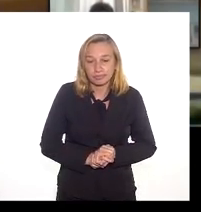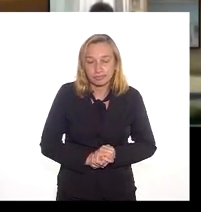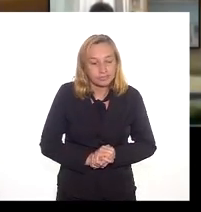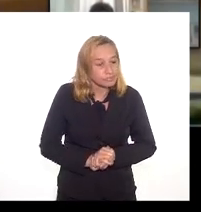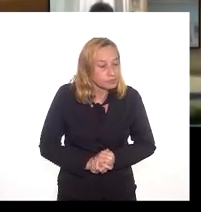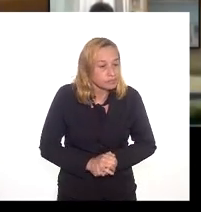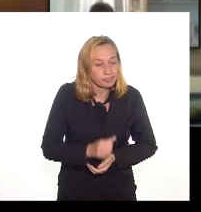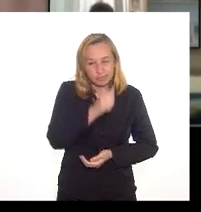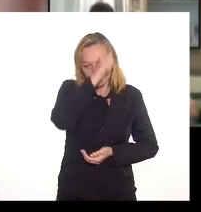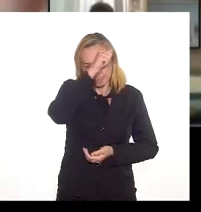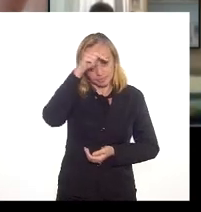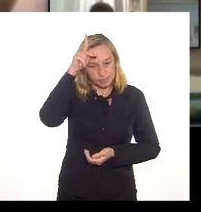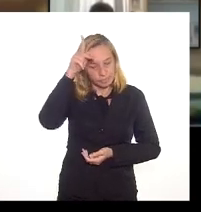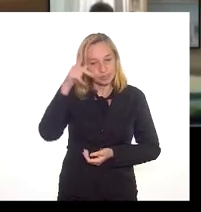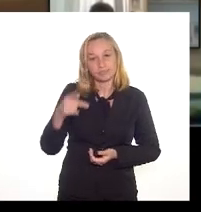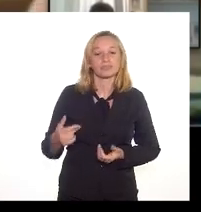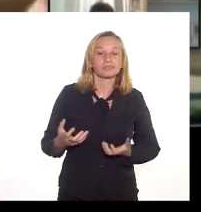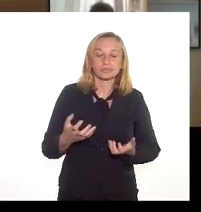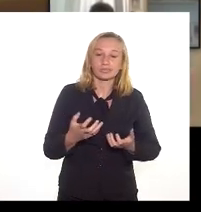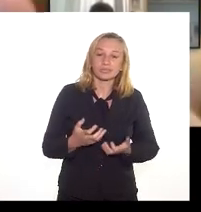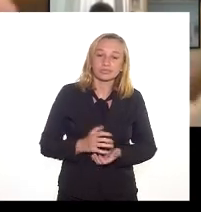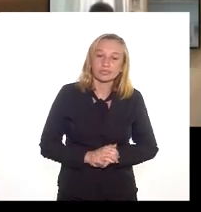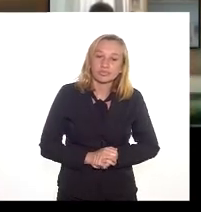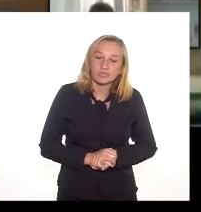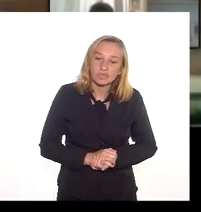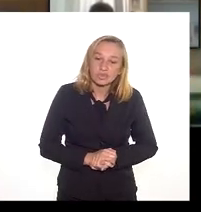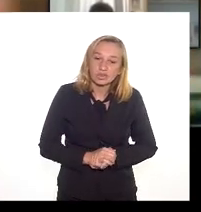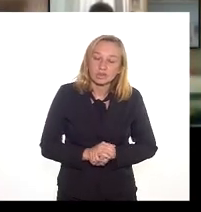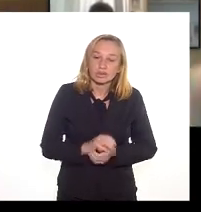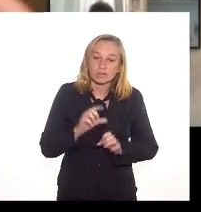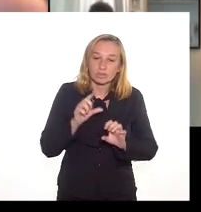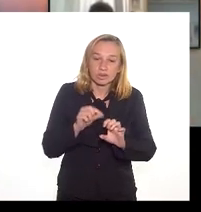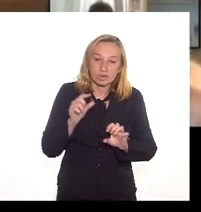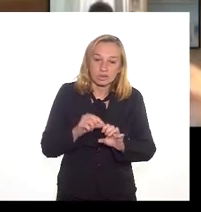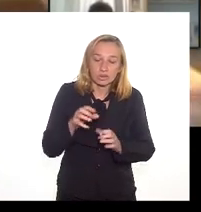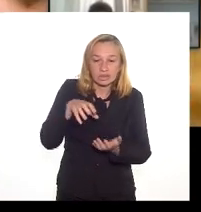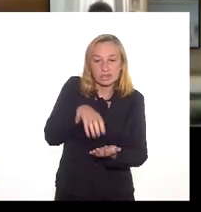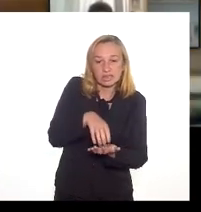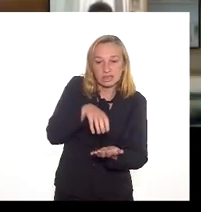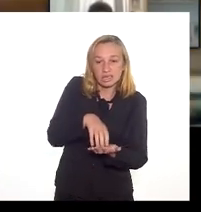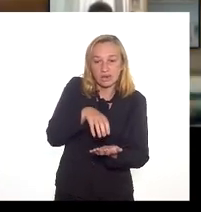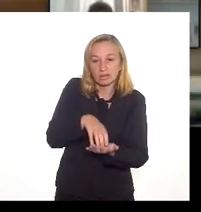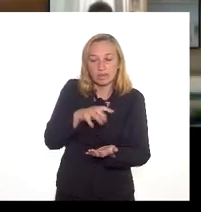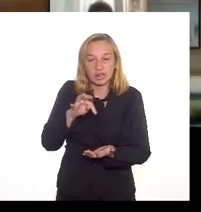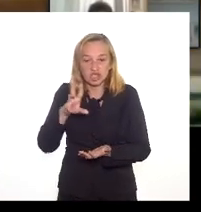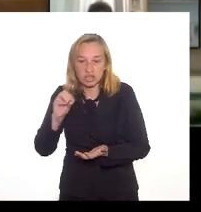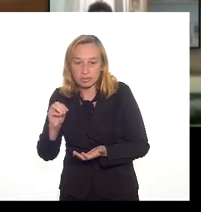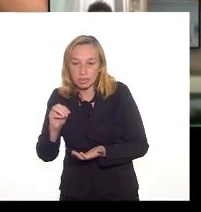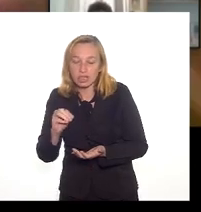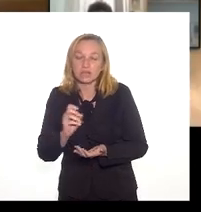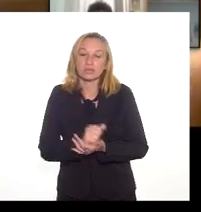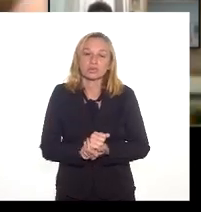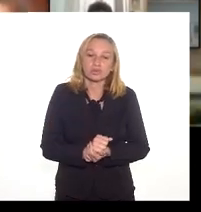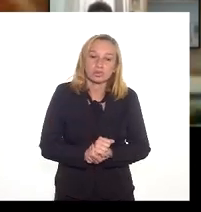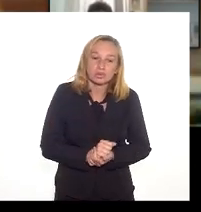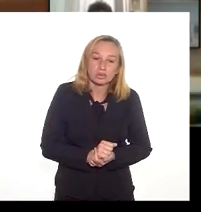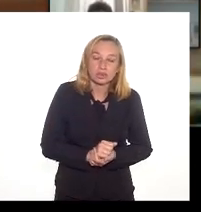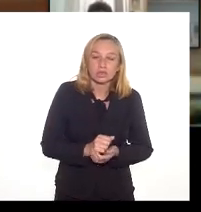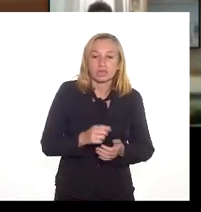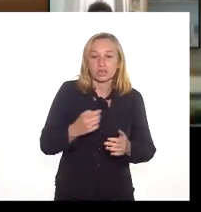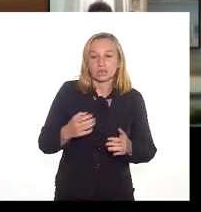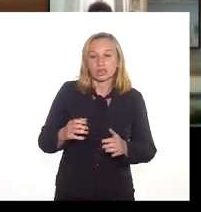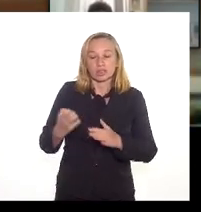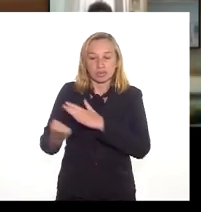A prefeitura pretende implantar um empreendimento a central de abastecimento com a concessão à iniciativa privada